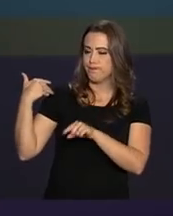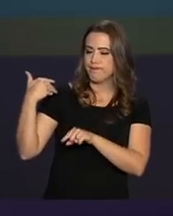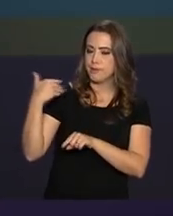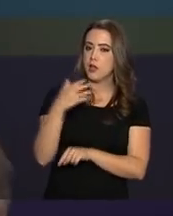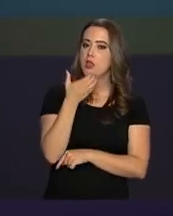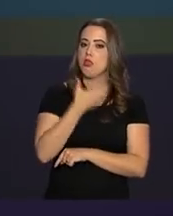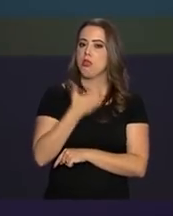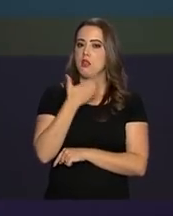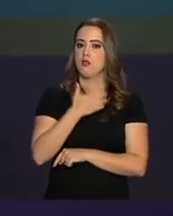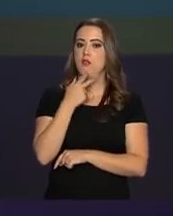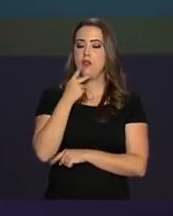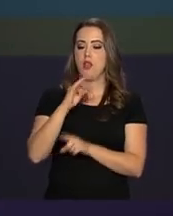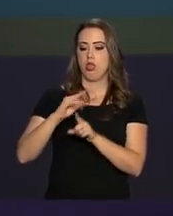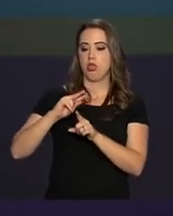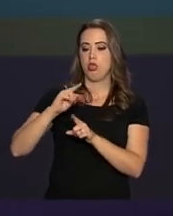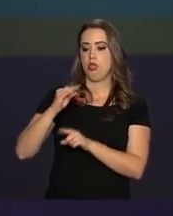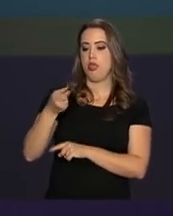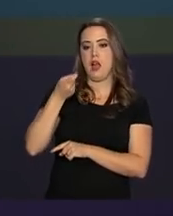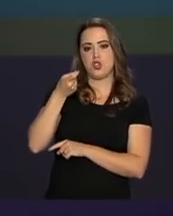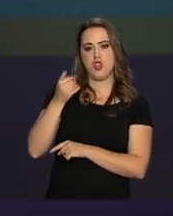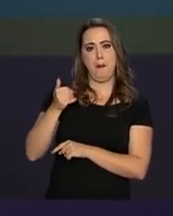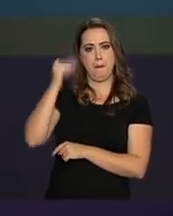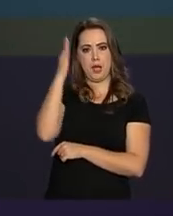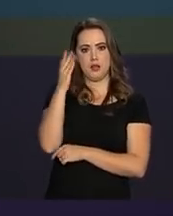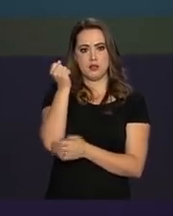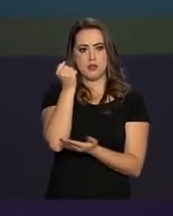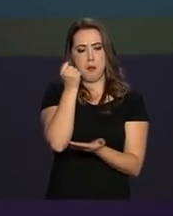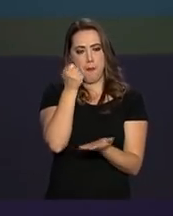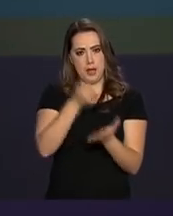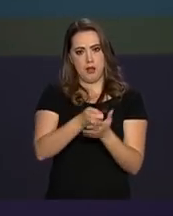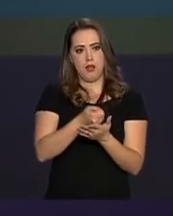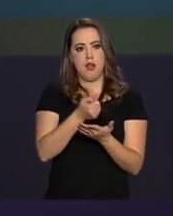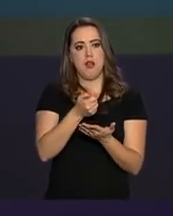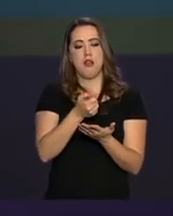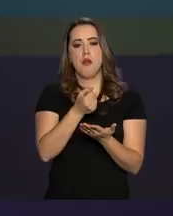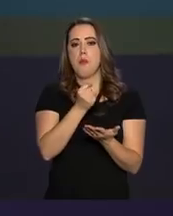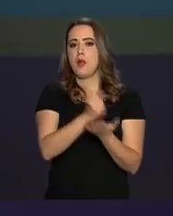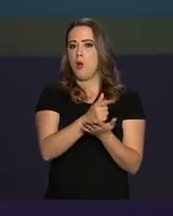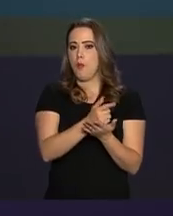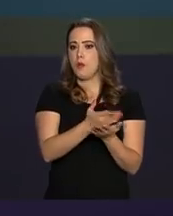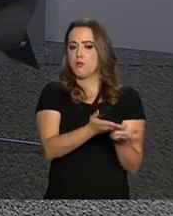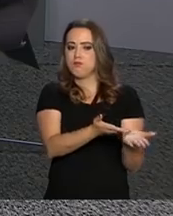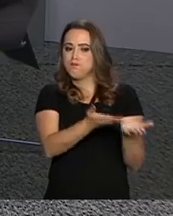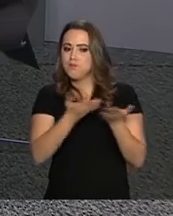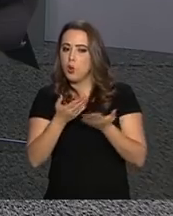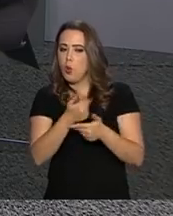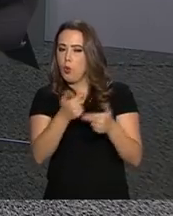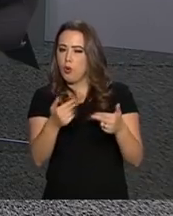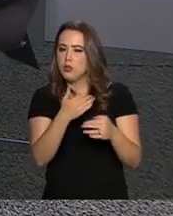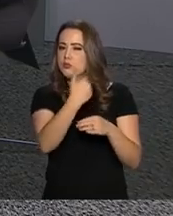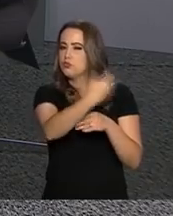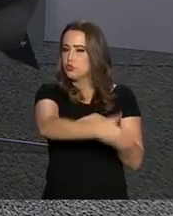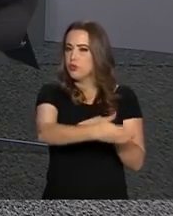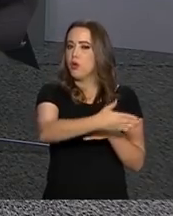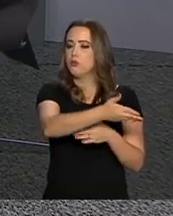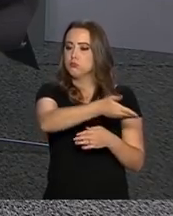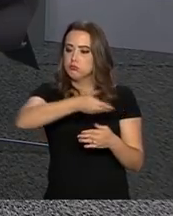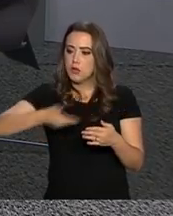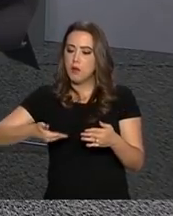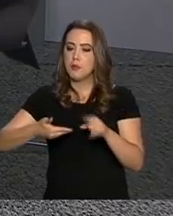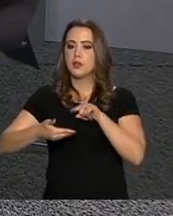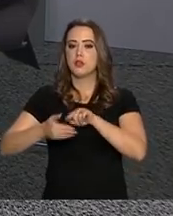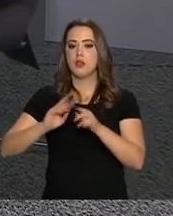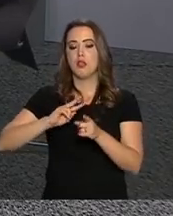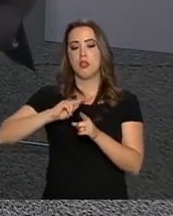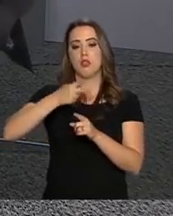às sobretaxas que eles estavam impondo às importações e exportações de produtos. Na semana passada, já houve